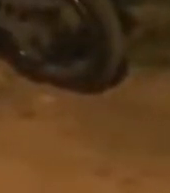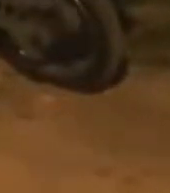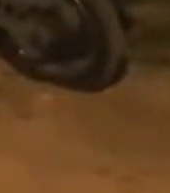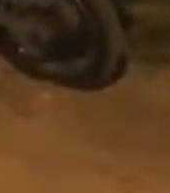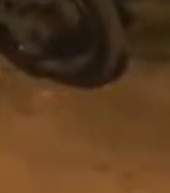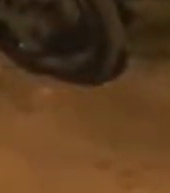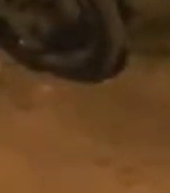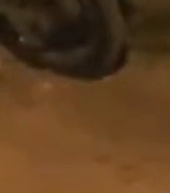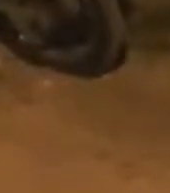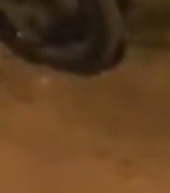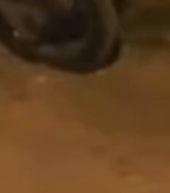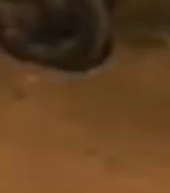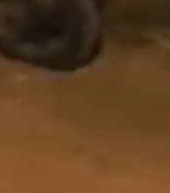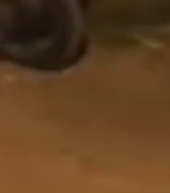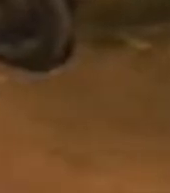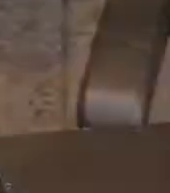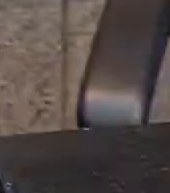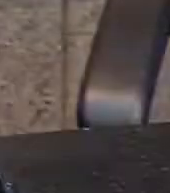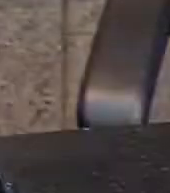Palavra mesmo, eu faço.